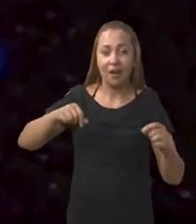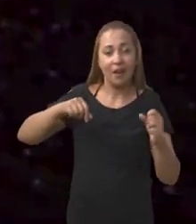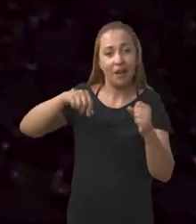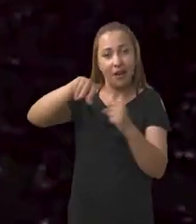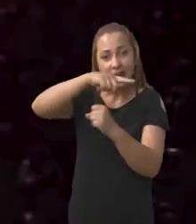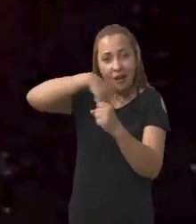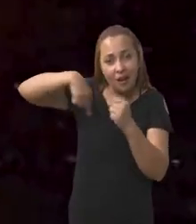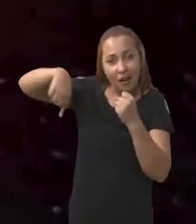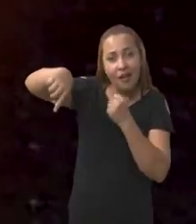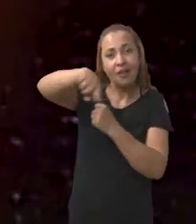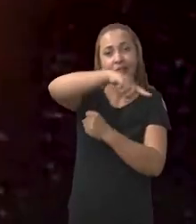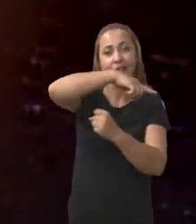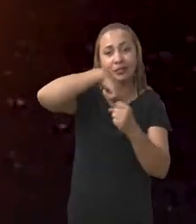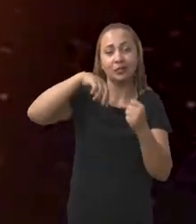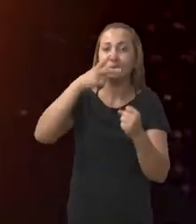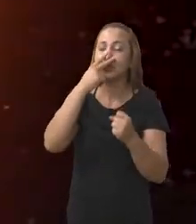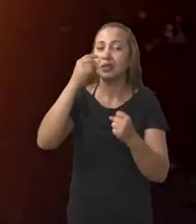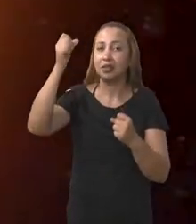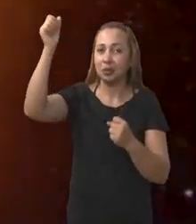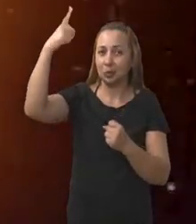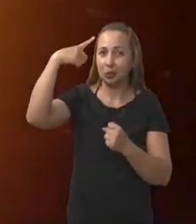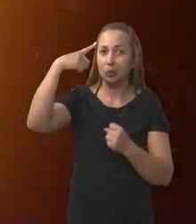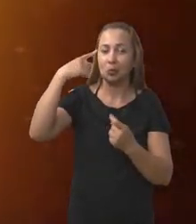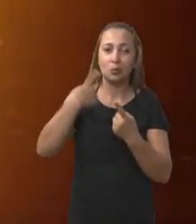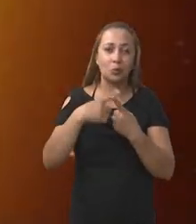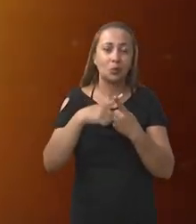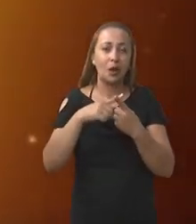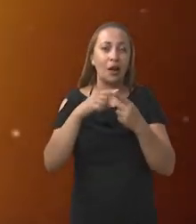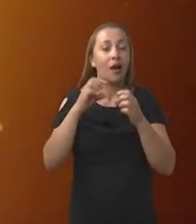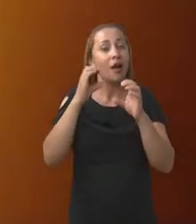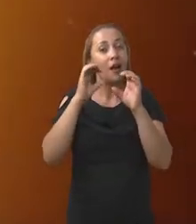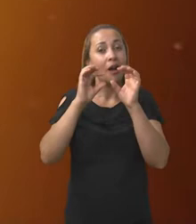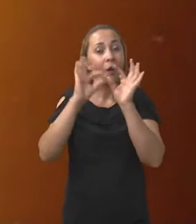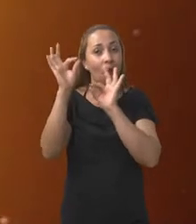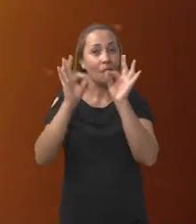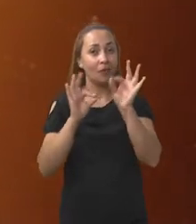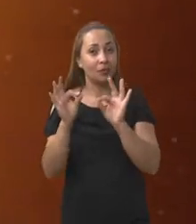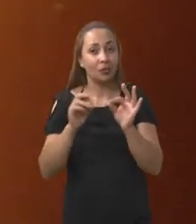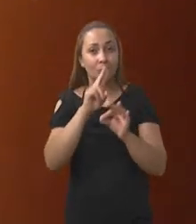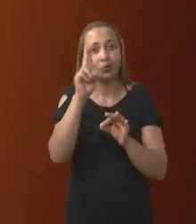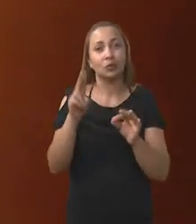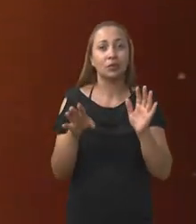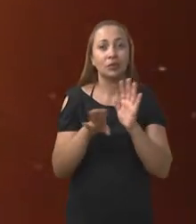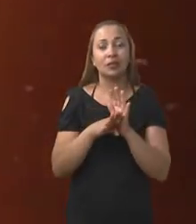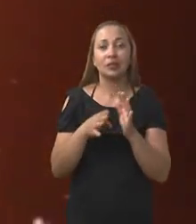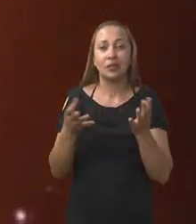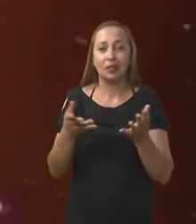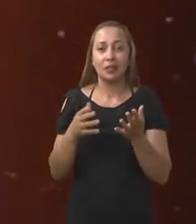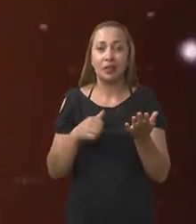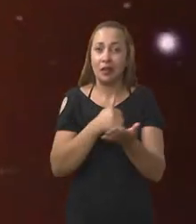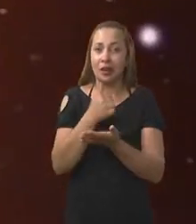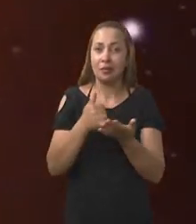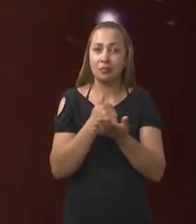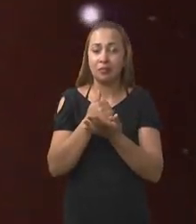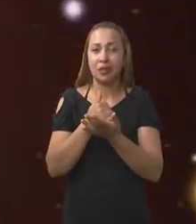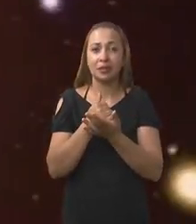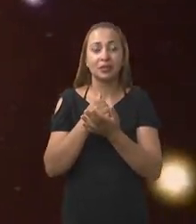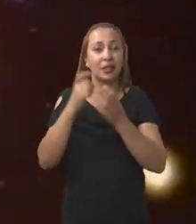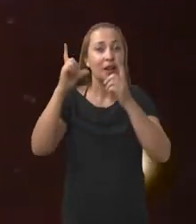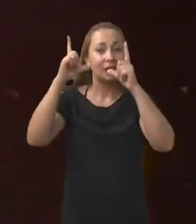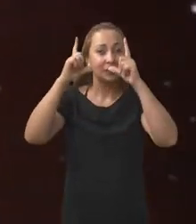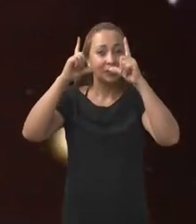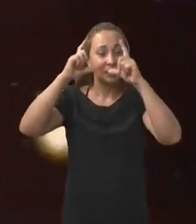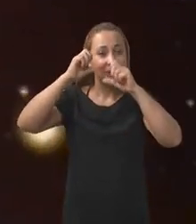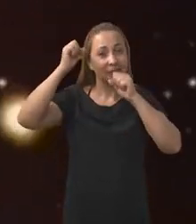com as características do Sol. Por que isso? Porque os calibradores usados até então eram a base de lâmpadas.